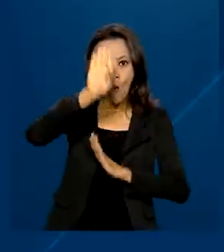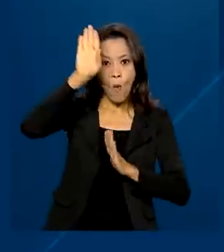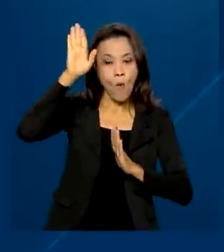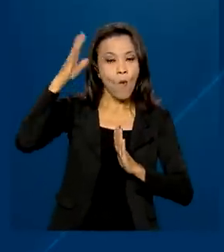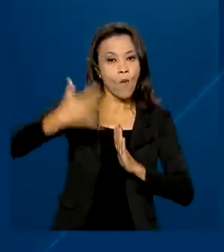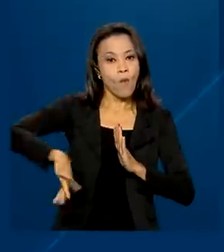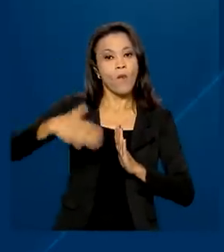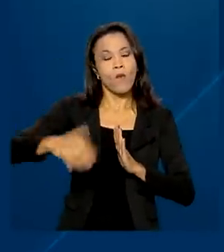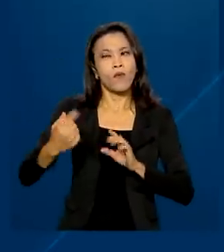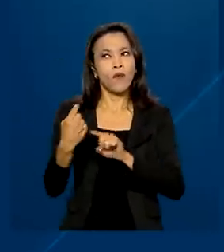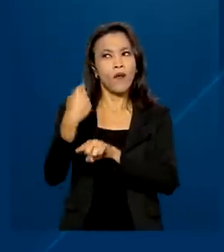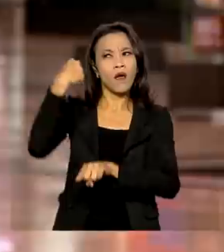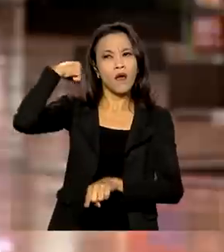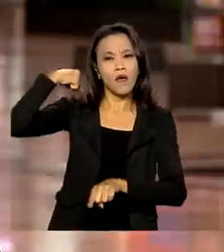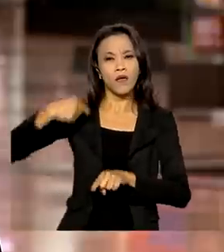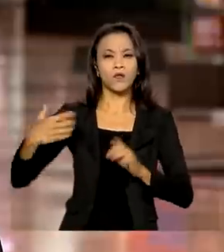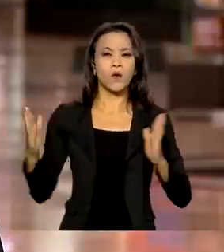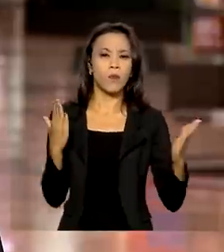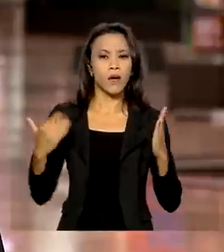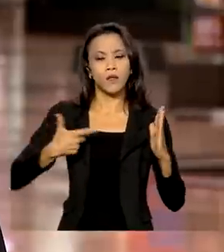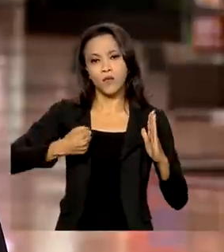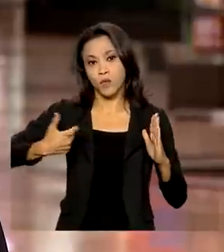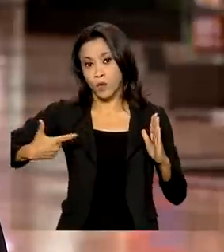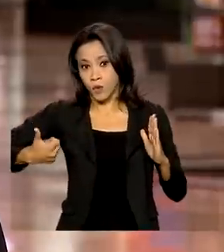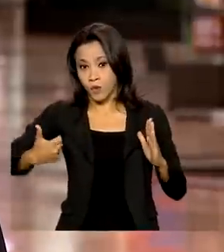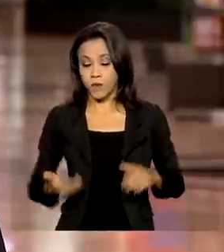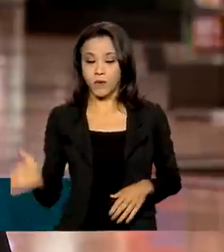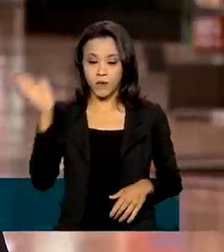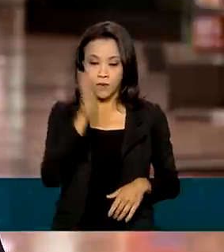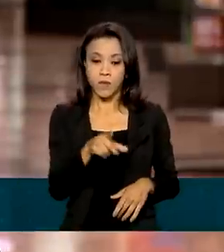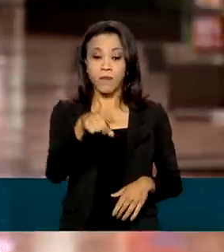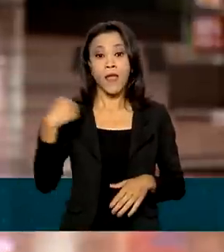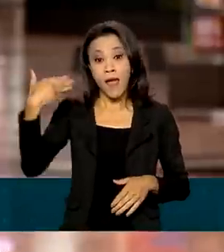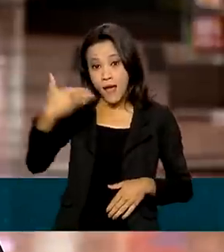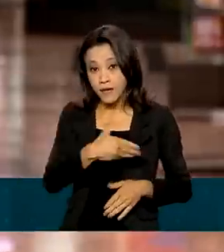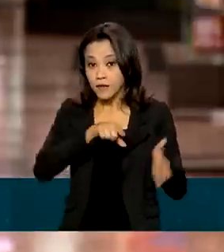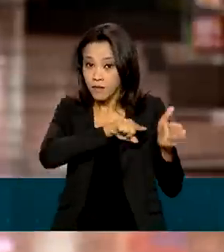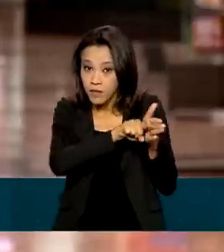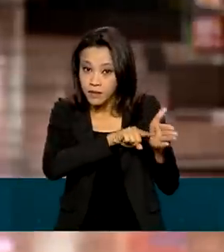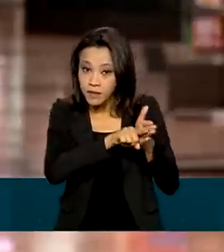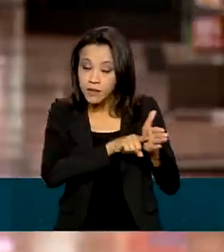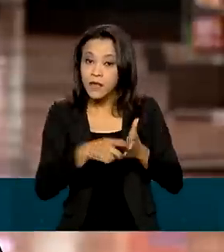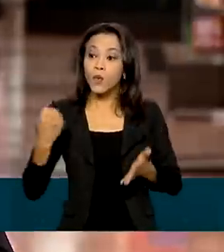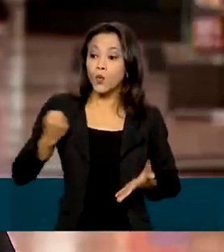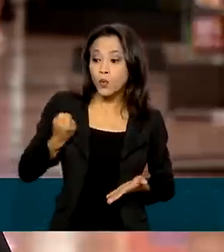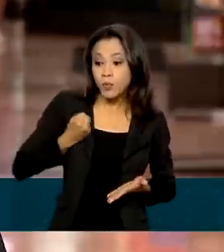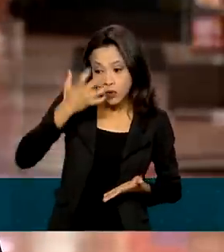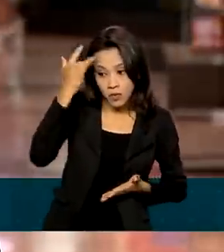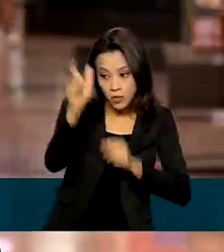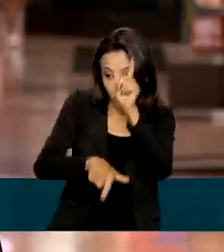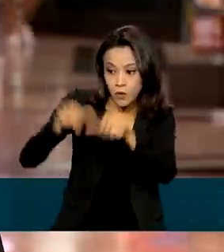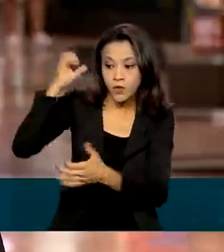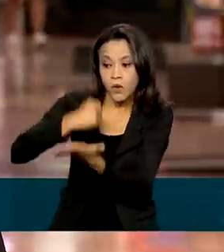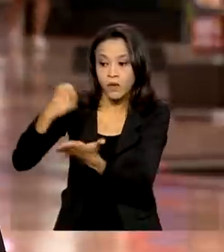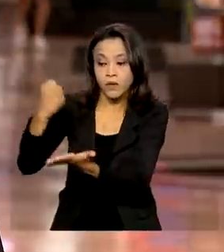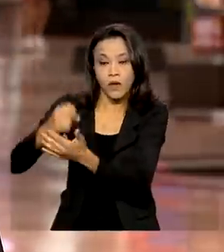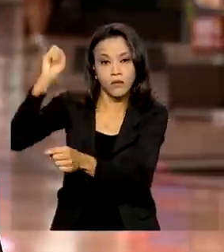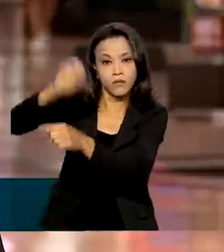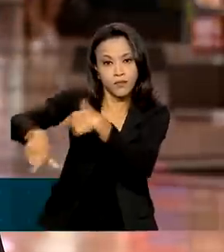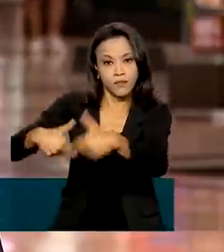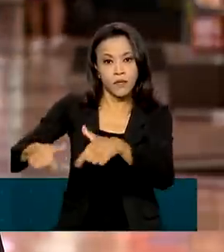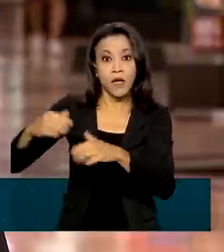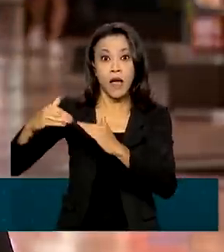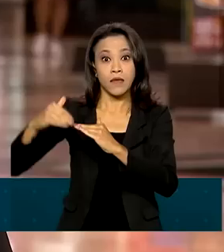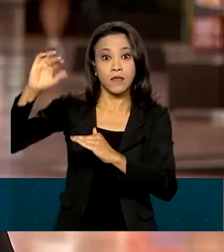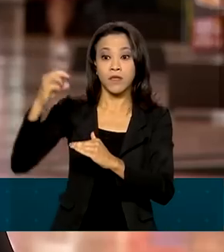histórica em 2012. Ainda de acordo com a pesquisa, o número de empregados com carteira assinada superou 35 milhões,